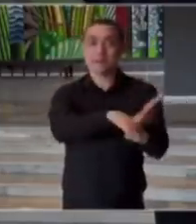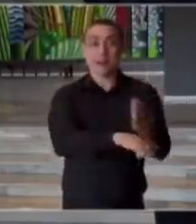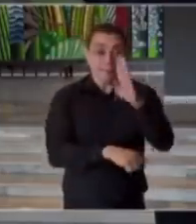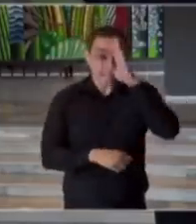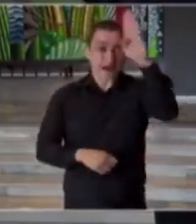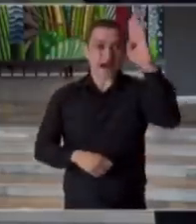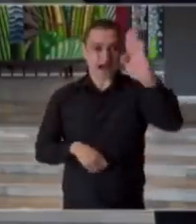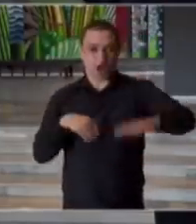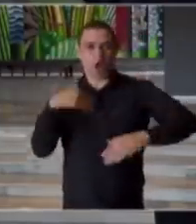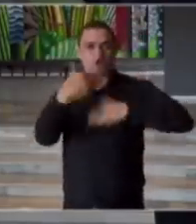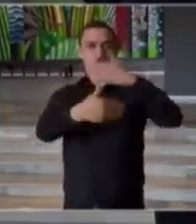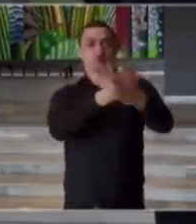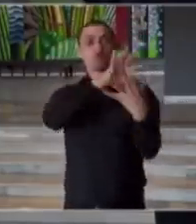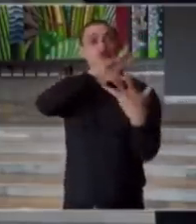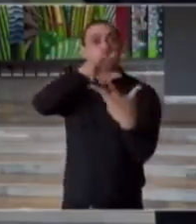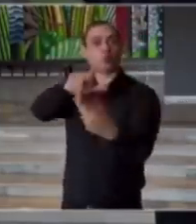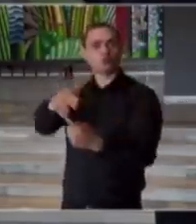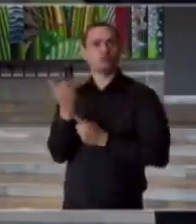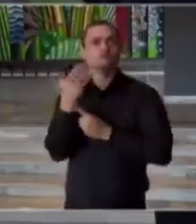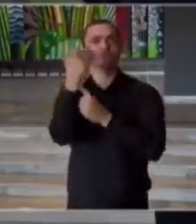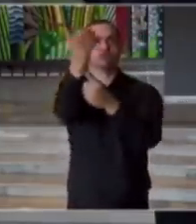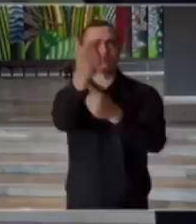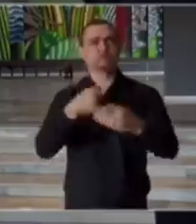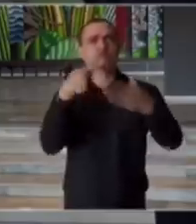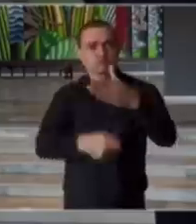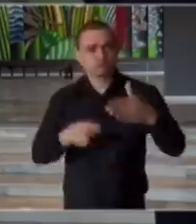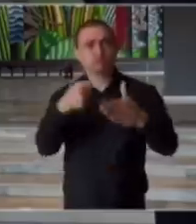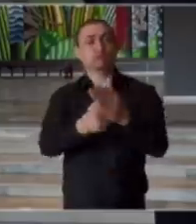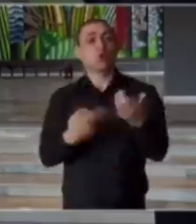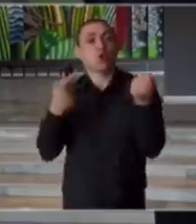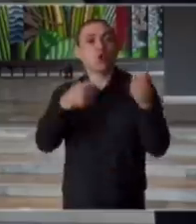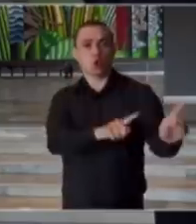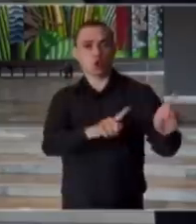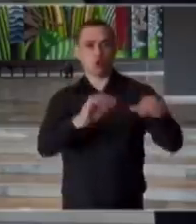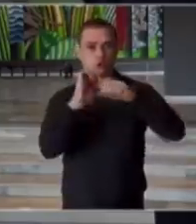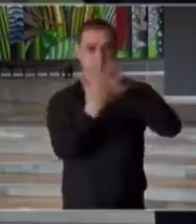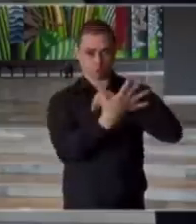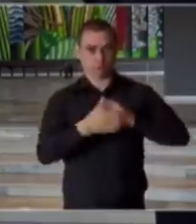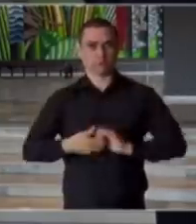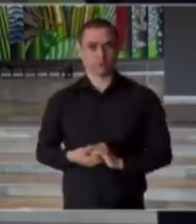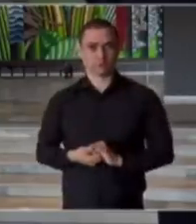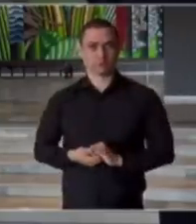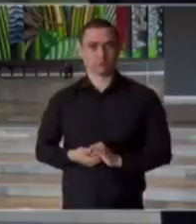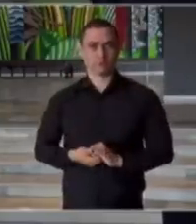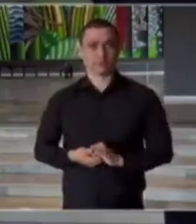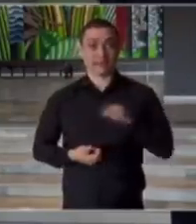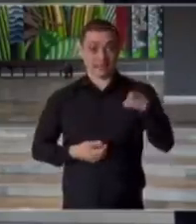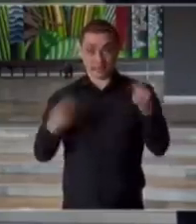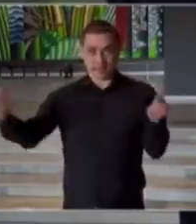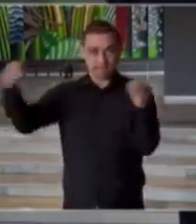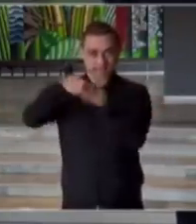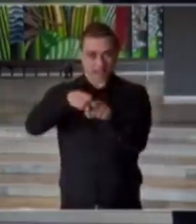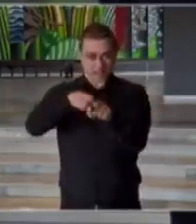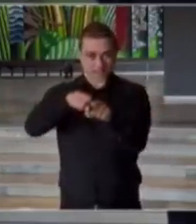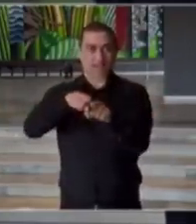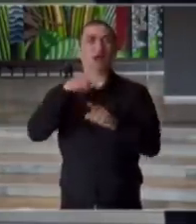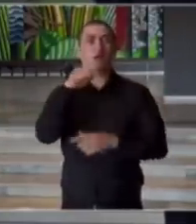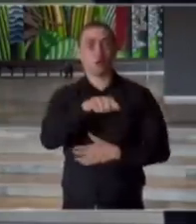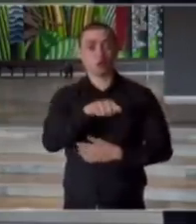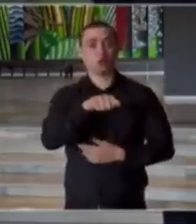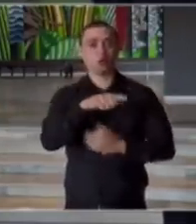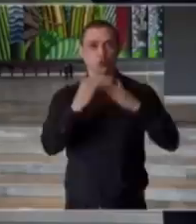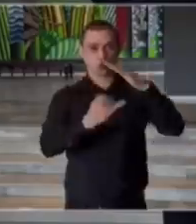principais avanços do mundo na luta contra o coronavírus. Essa parceria entre